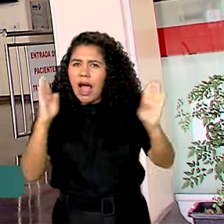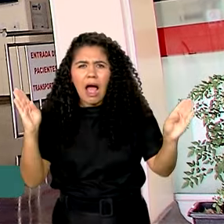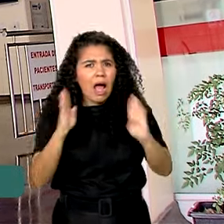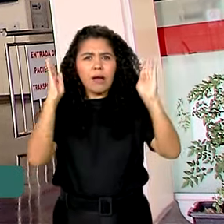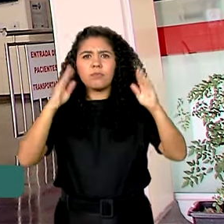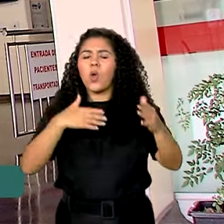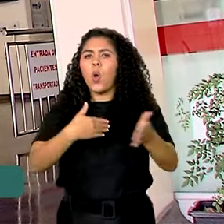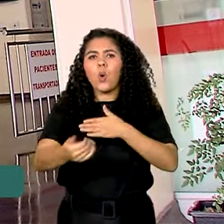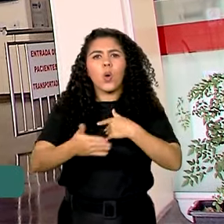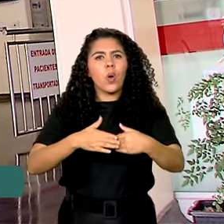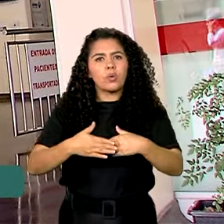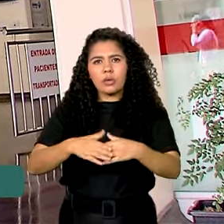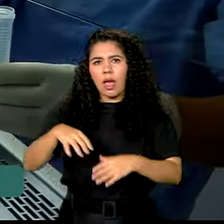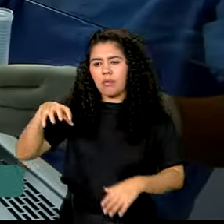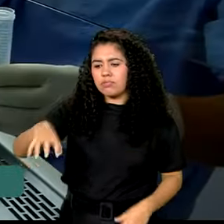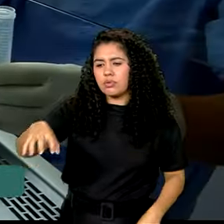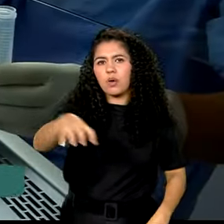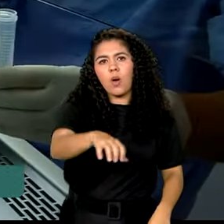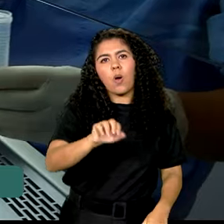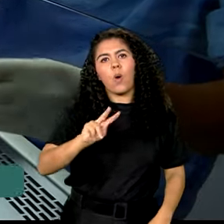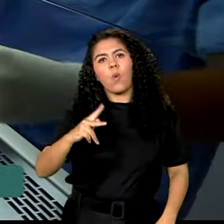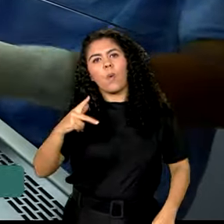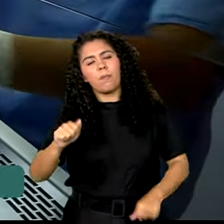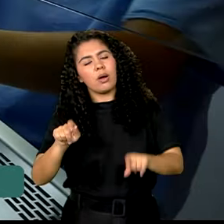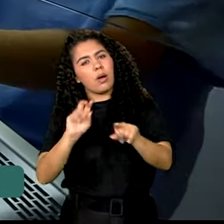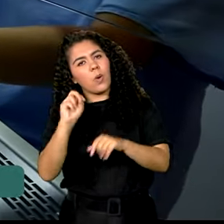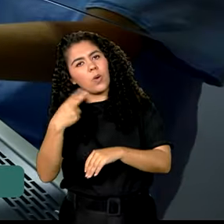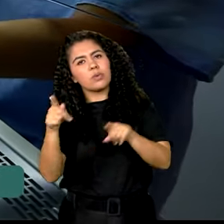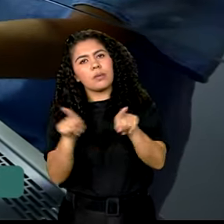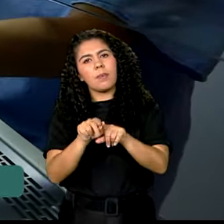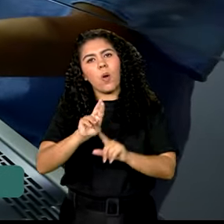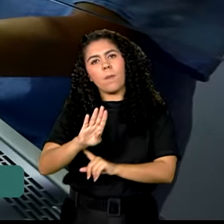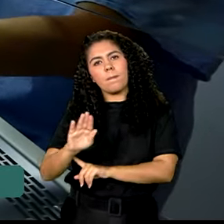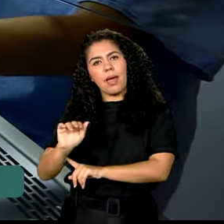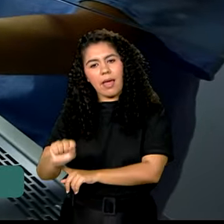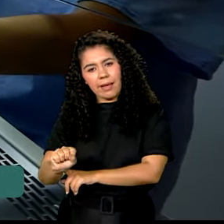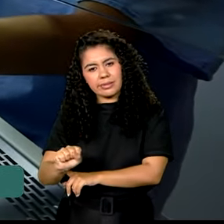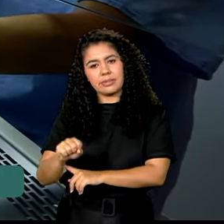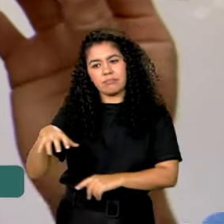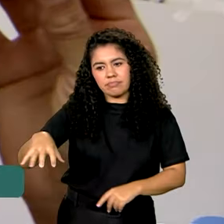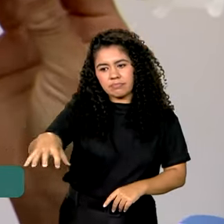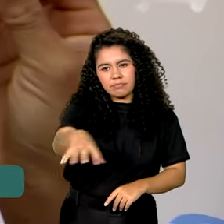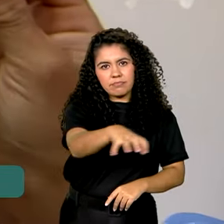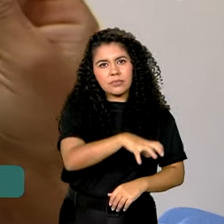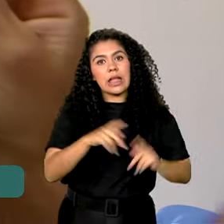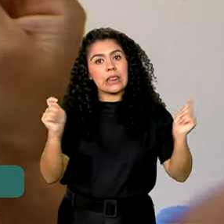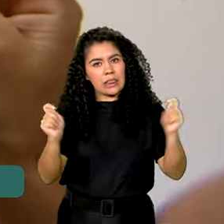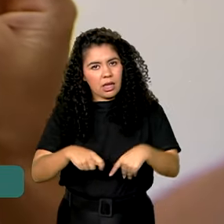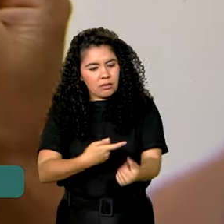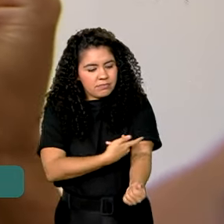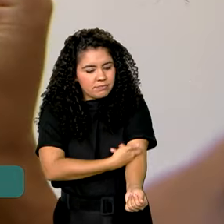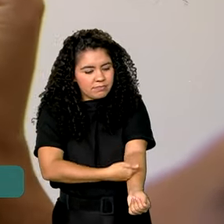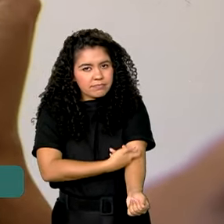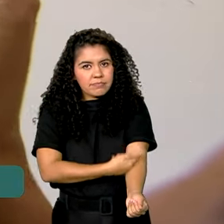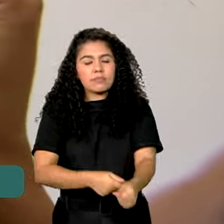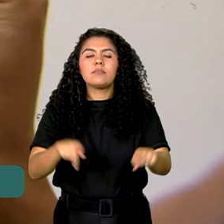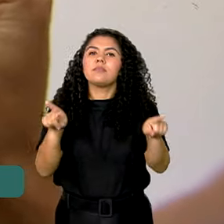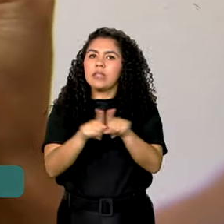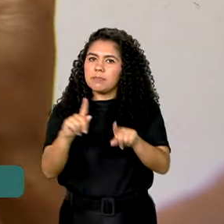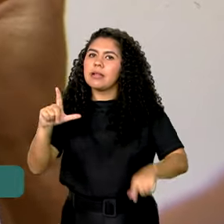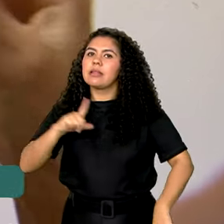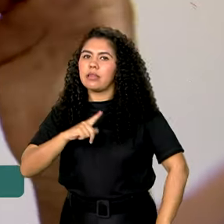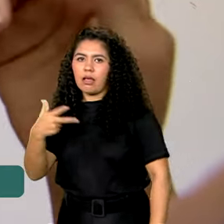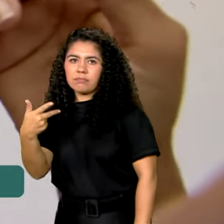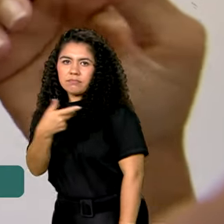qualquer unidade básica de saúde e nos centros de testagem e aconselhamento. Além disso, também existe vacina